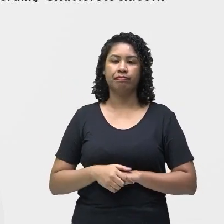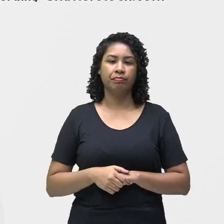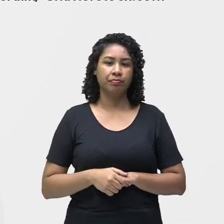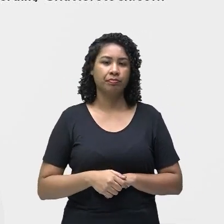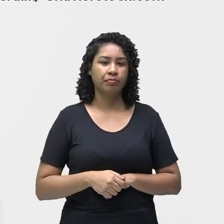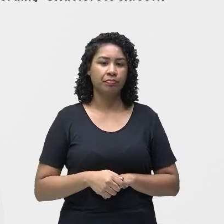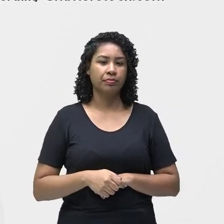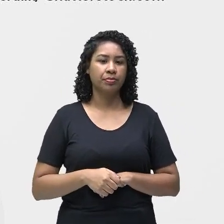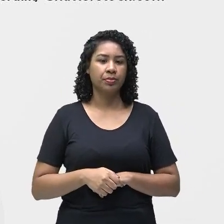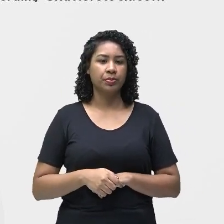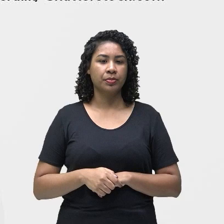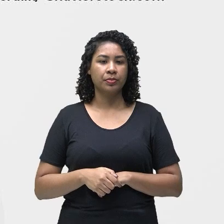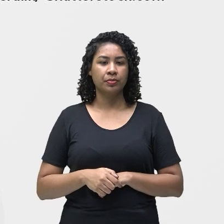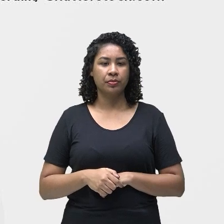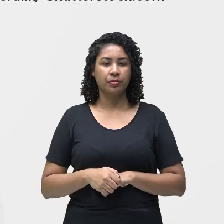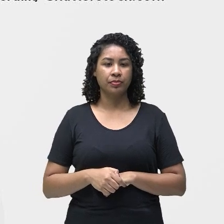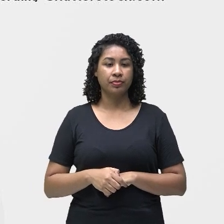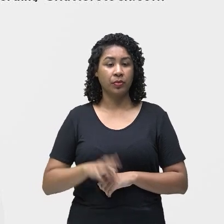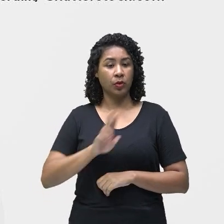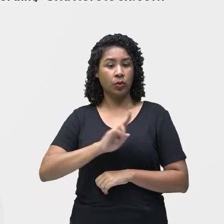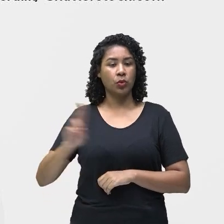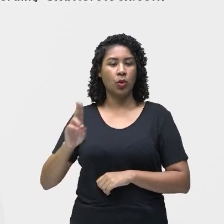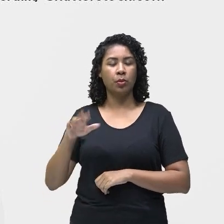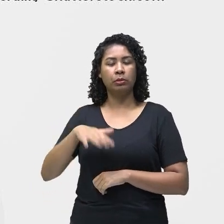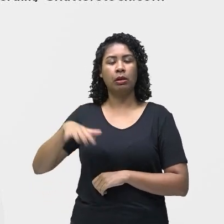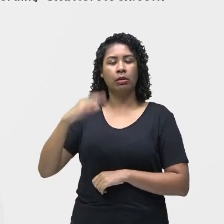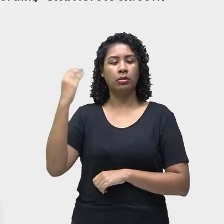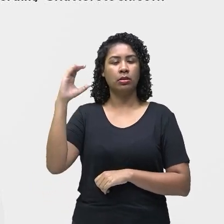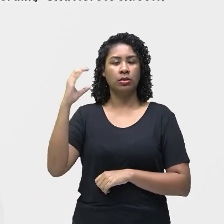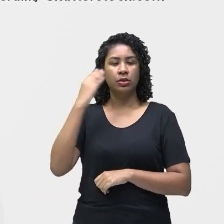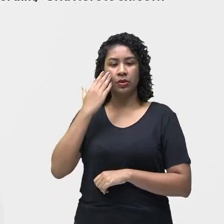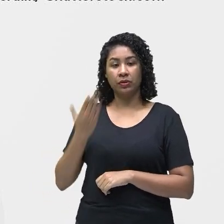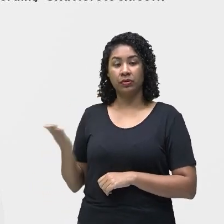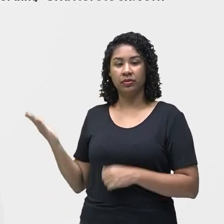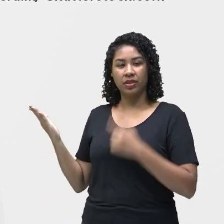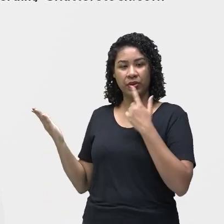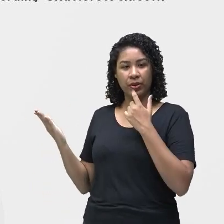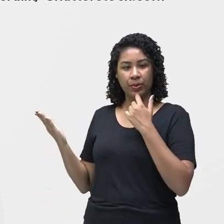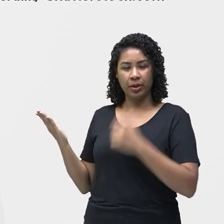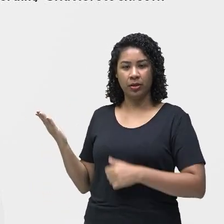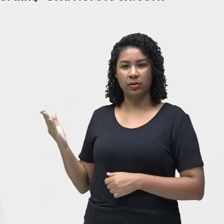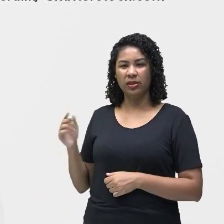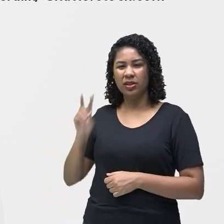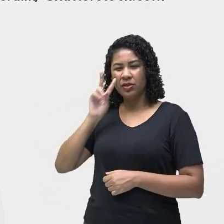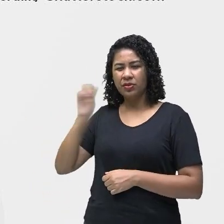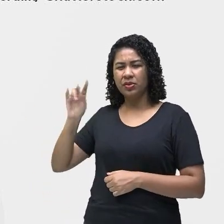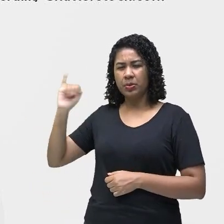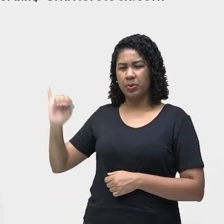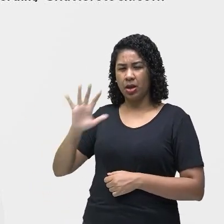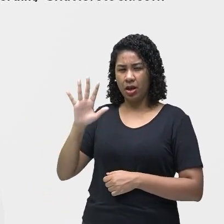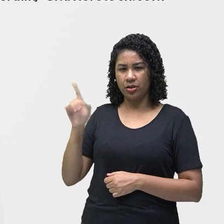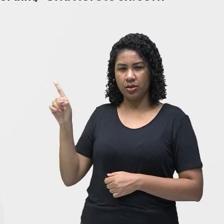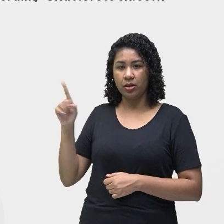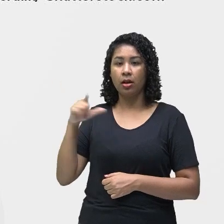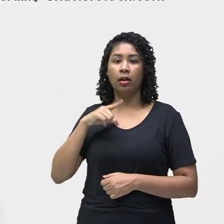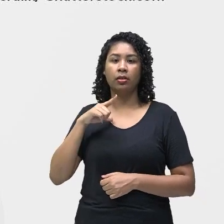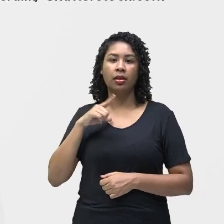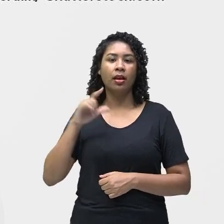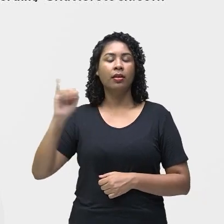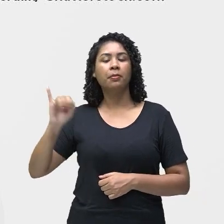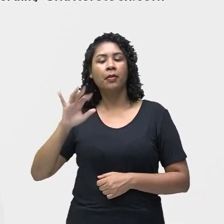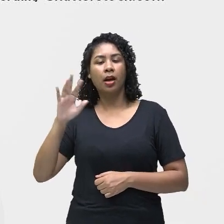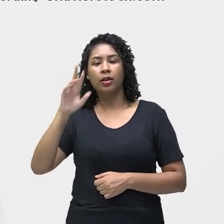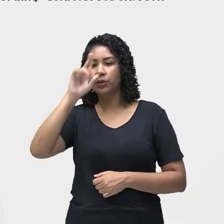denominado tripanossoma cruzi. Nesta imagem, vocês estão observando aí o barbeiro